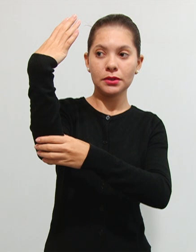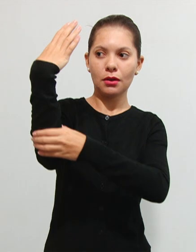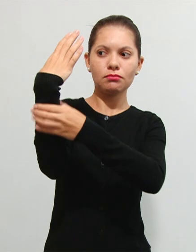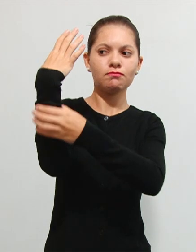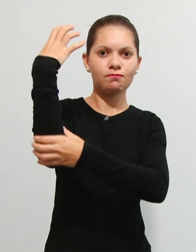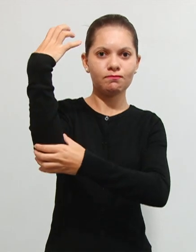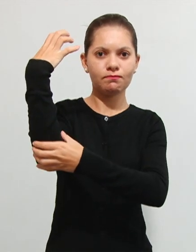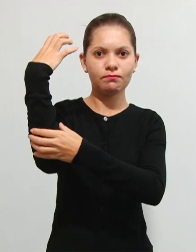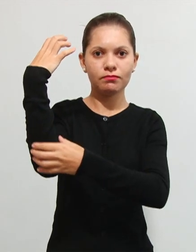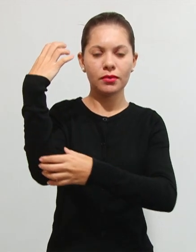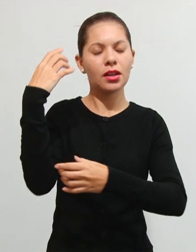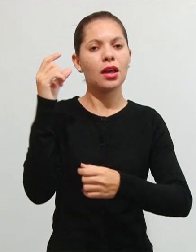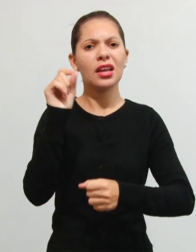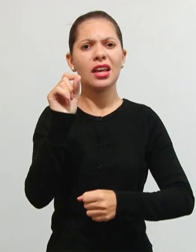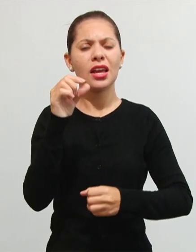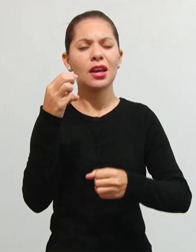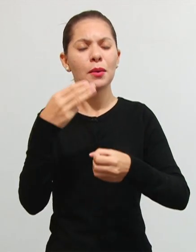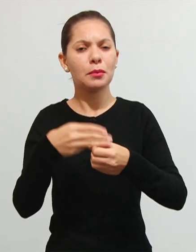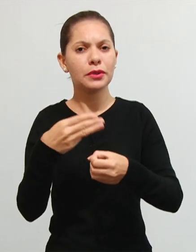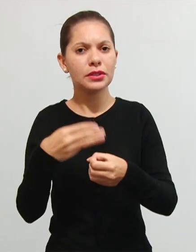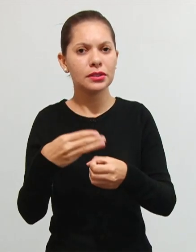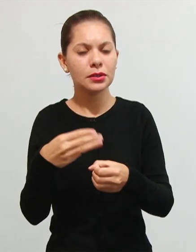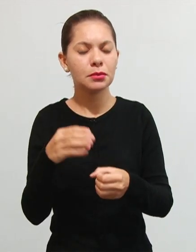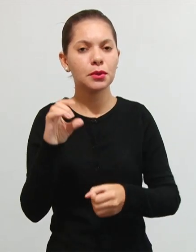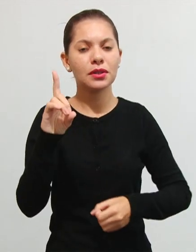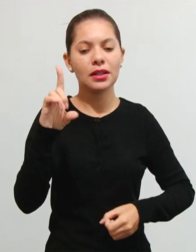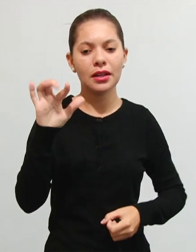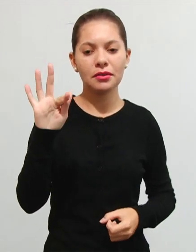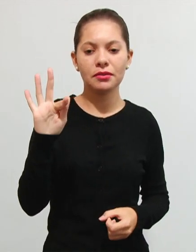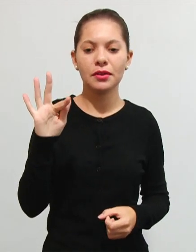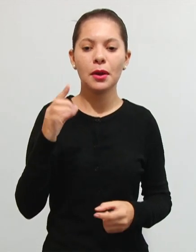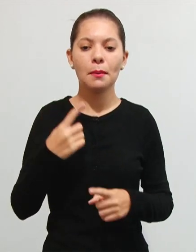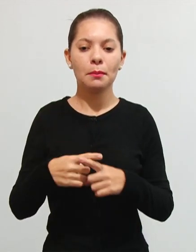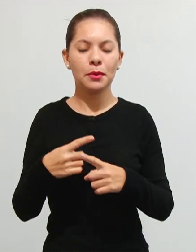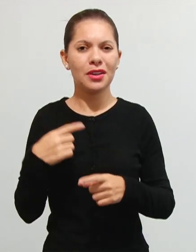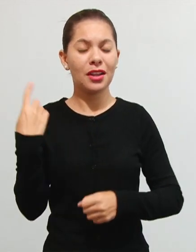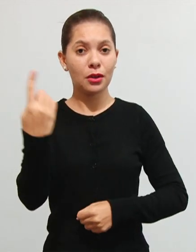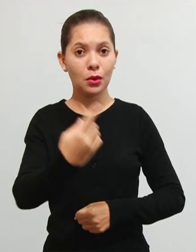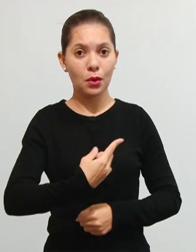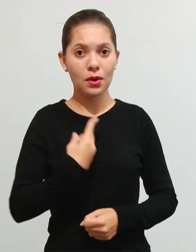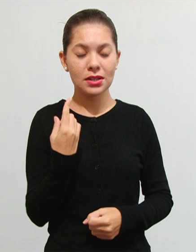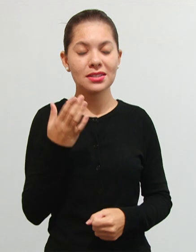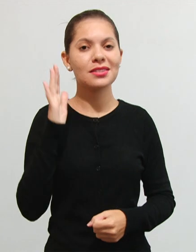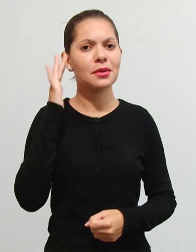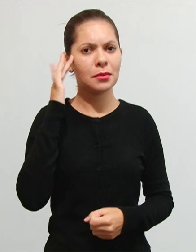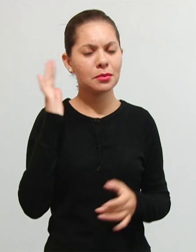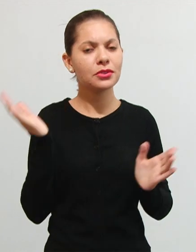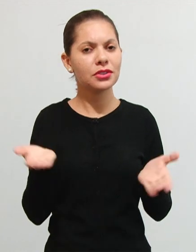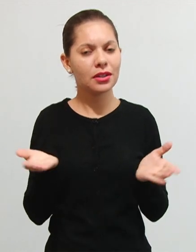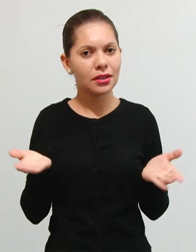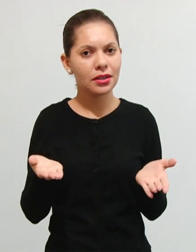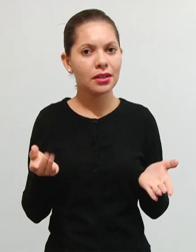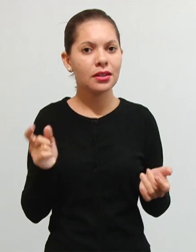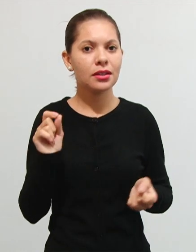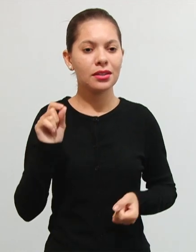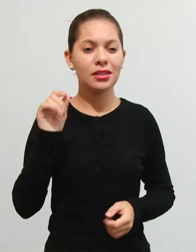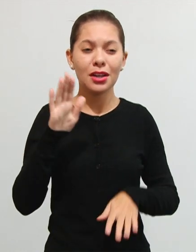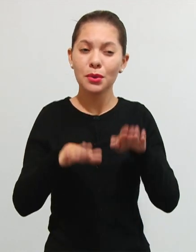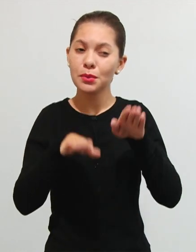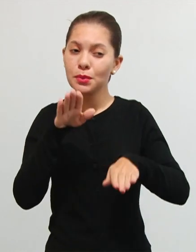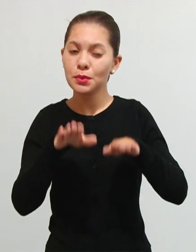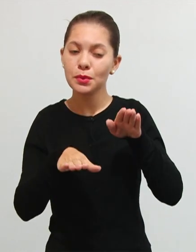ela pertencerá aos municípios e ao distrito federal porque nós já sabemos né que há alguns